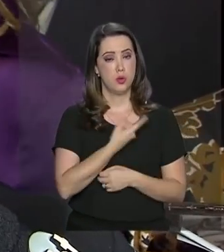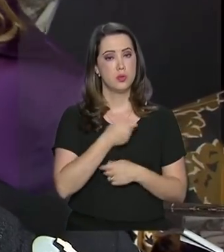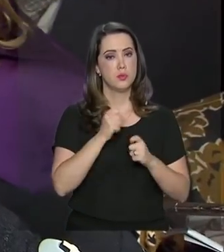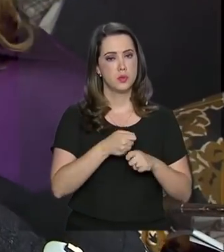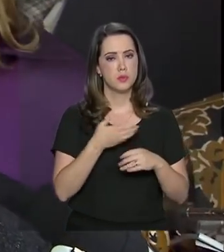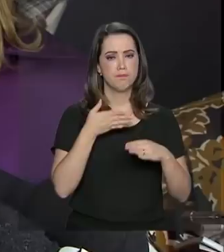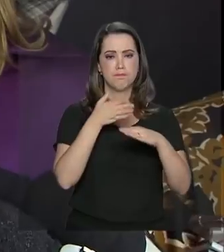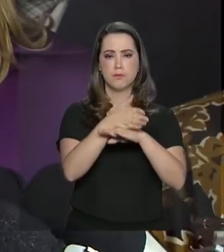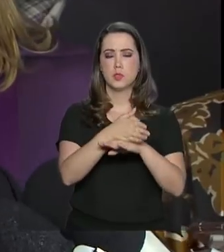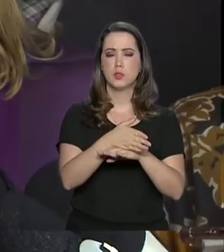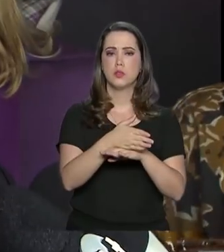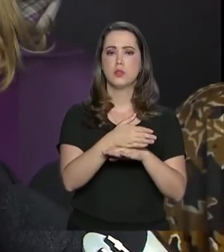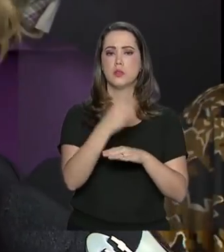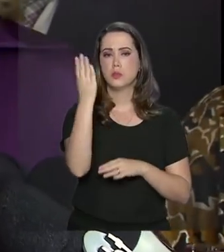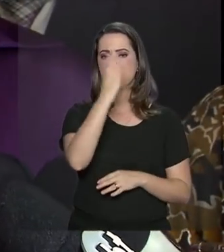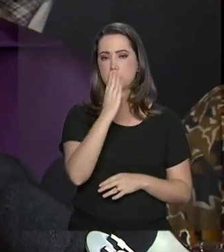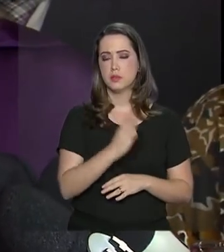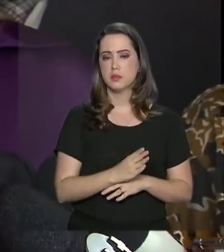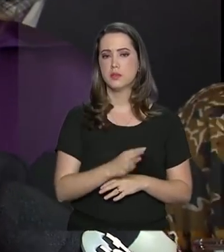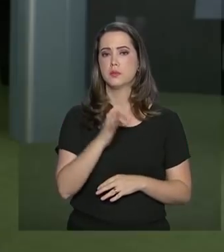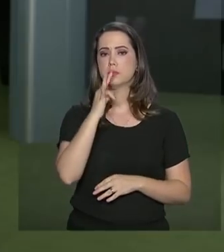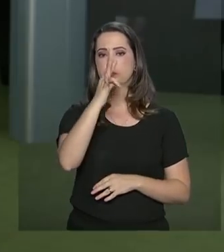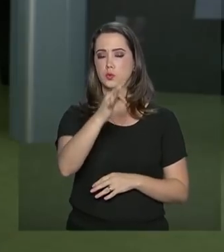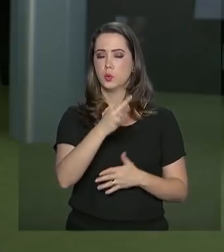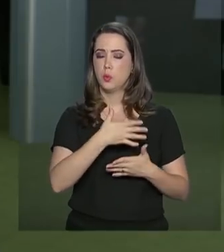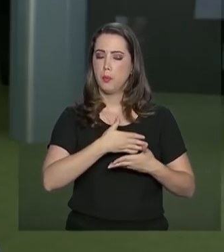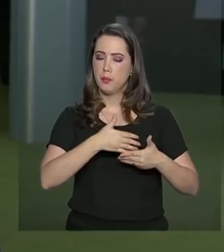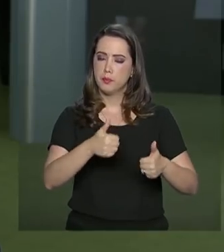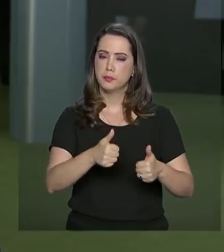portal que vai levar o Brasil para a prosperidade.